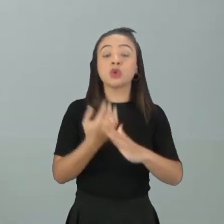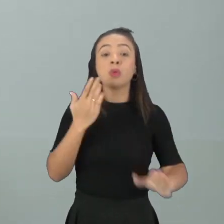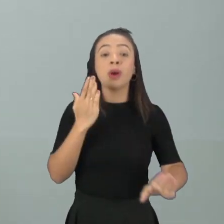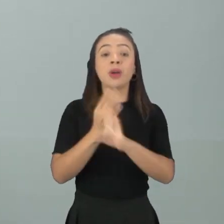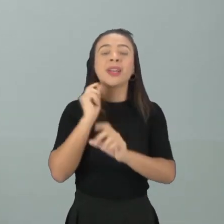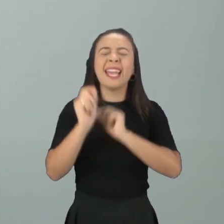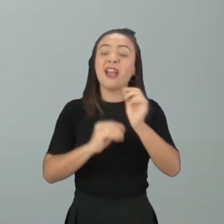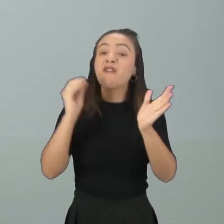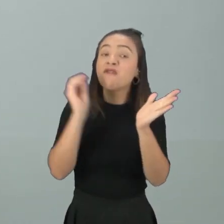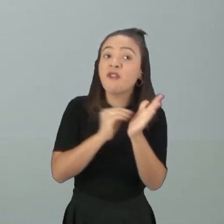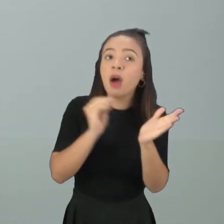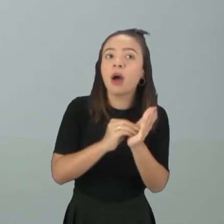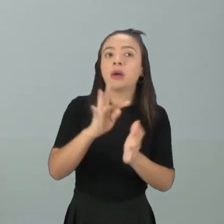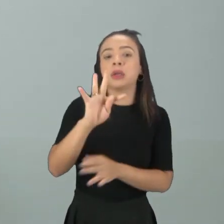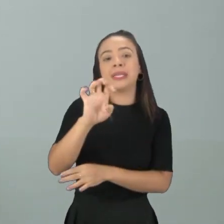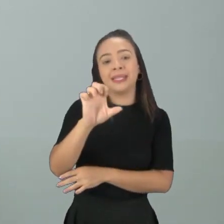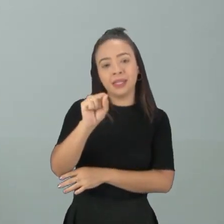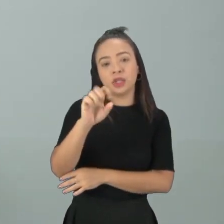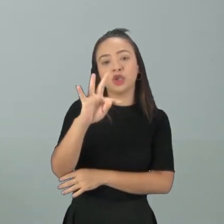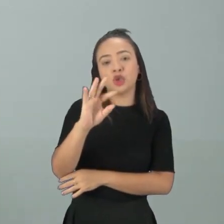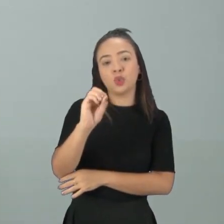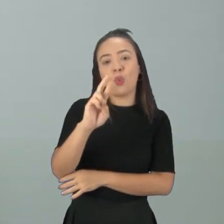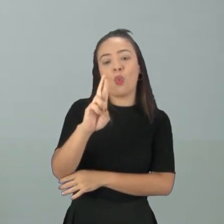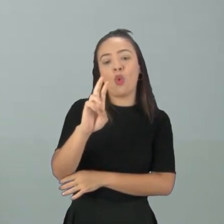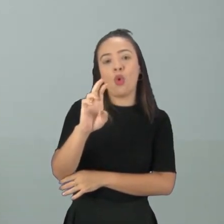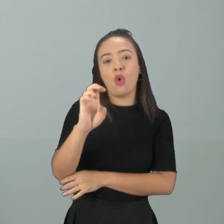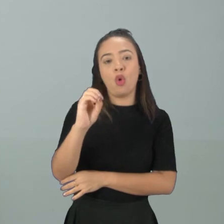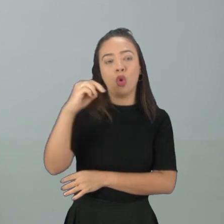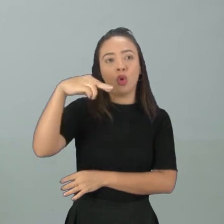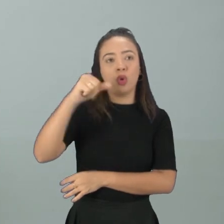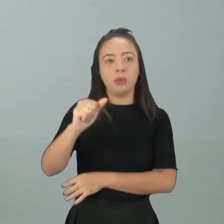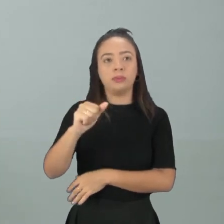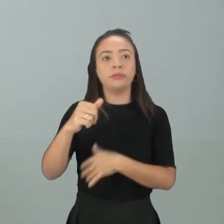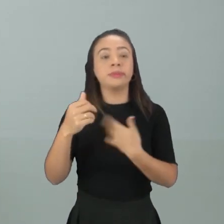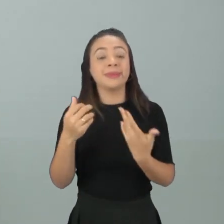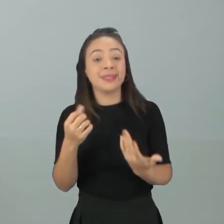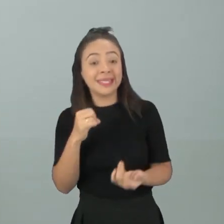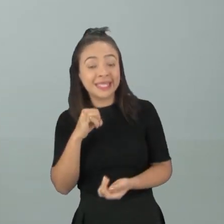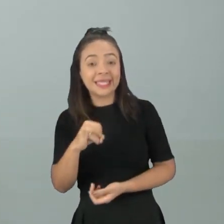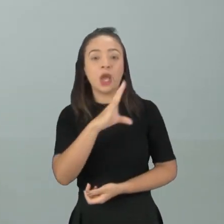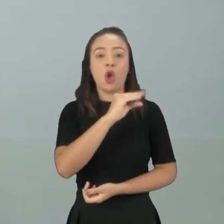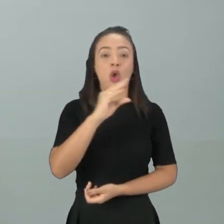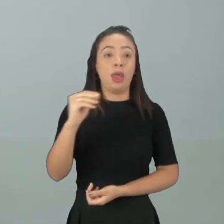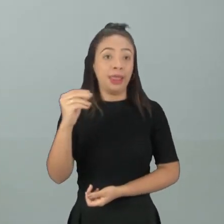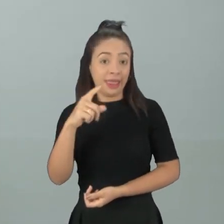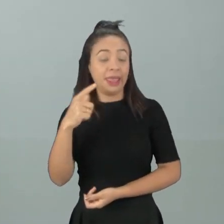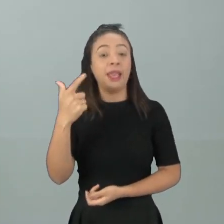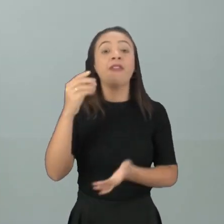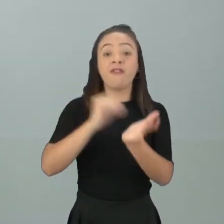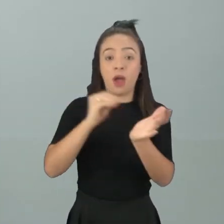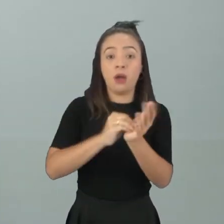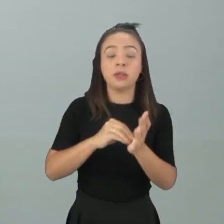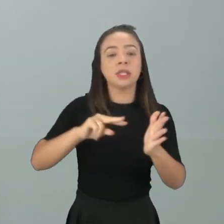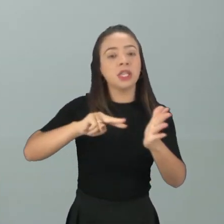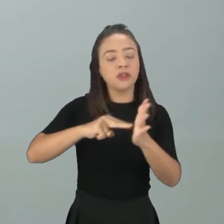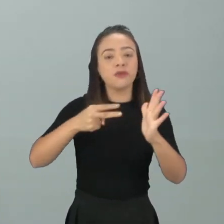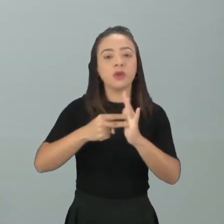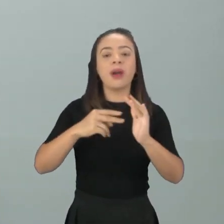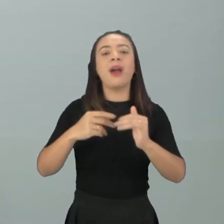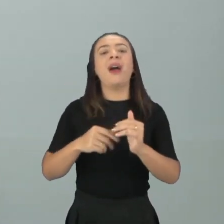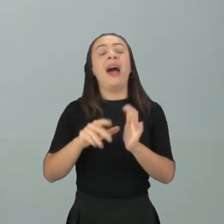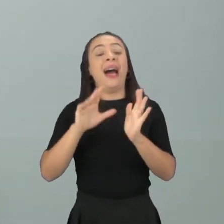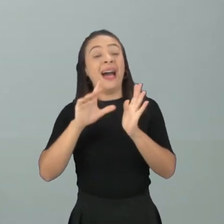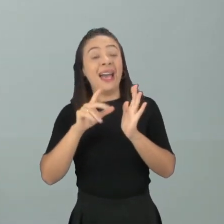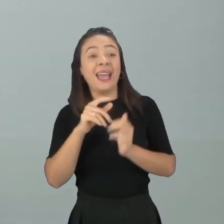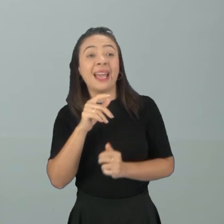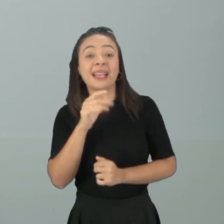deficiência de testosterona, tá? O adolescente que tem deficiência de testosterona Ele vai ter ali um atraso no seu desenvolvimento,